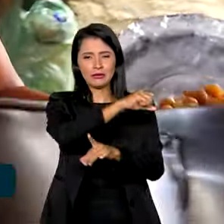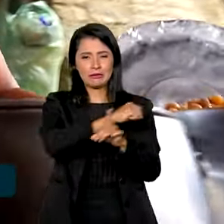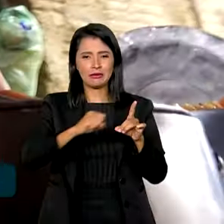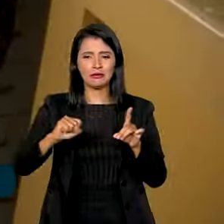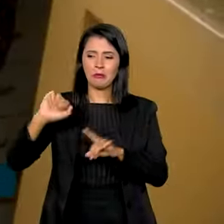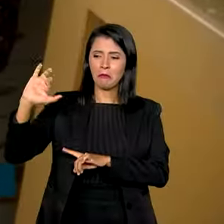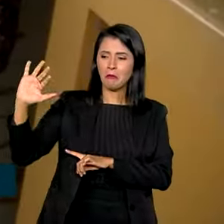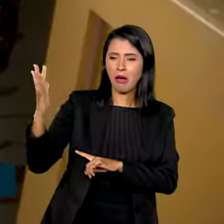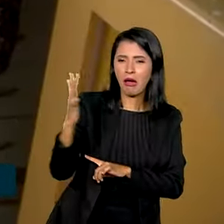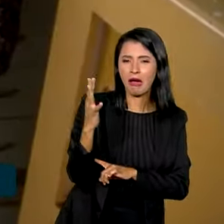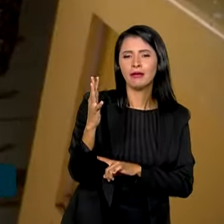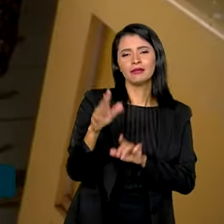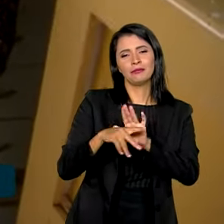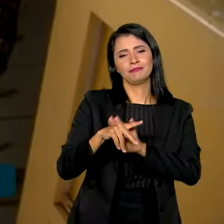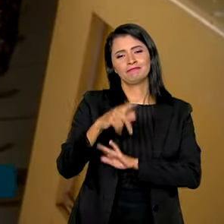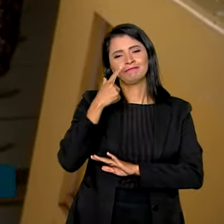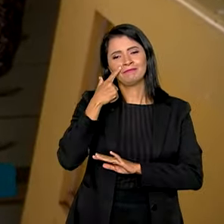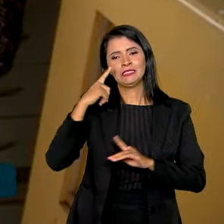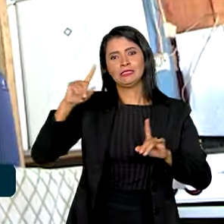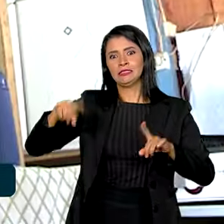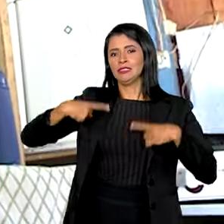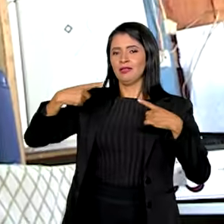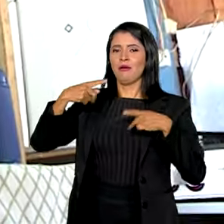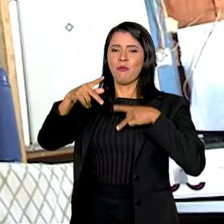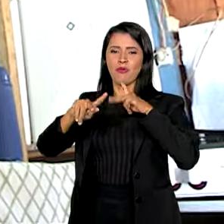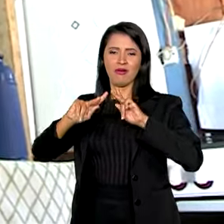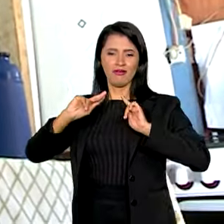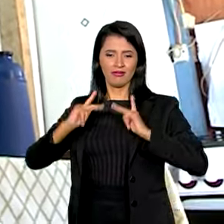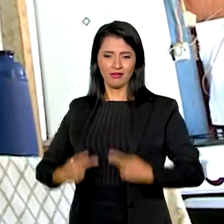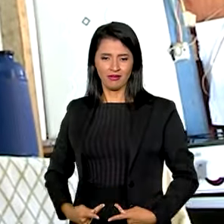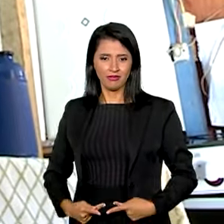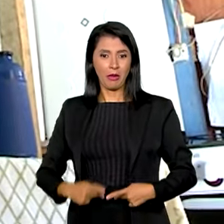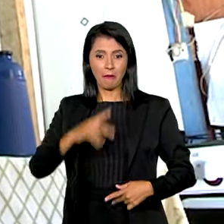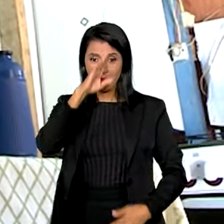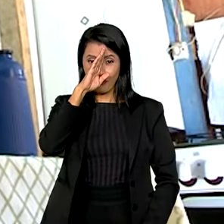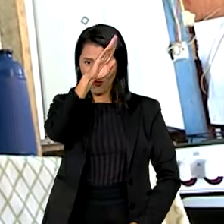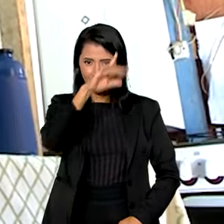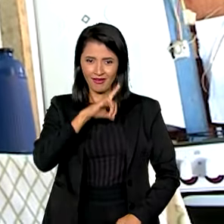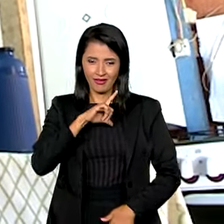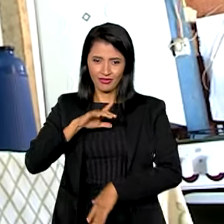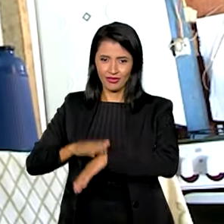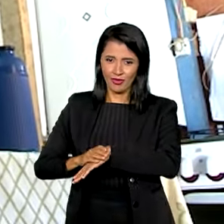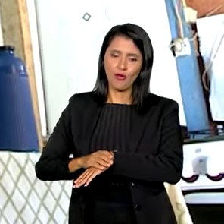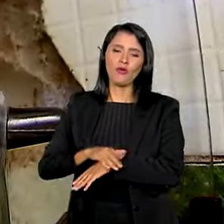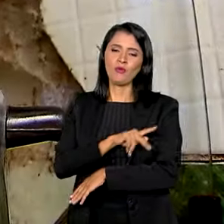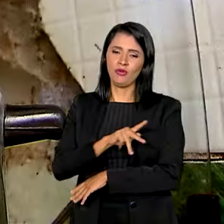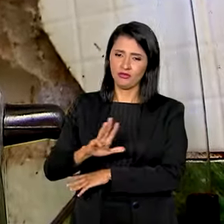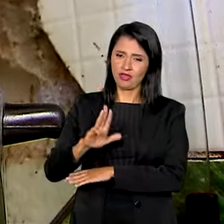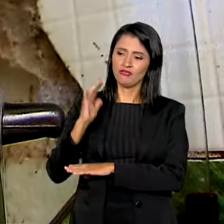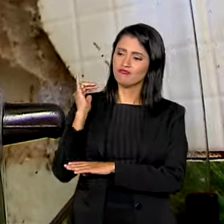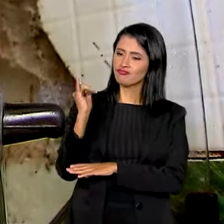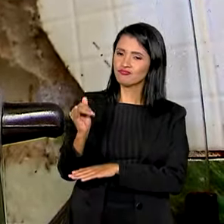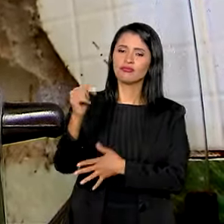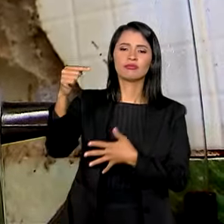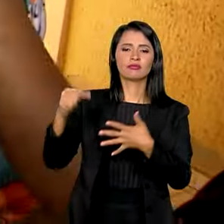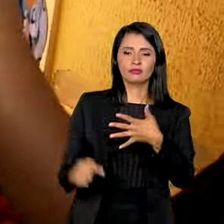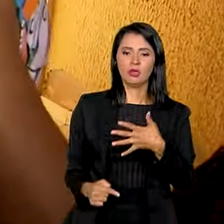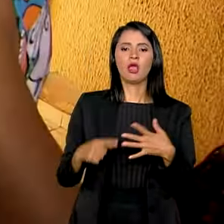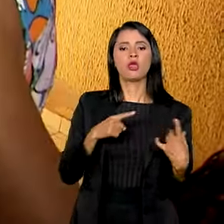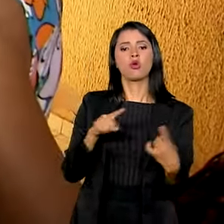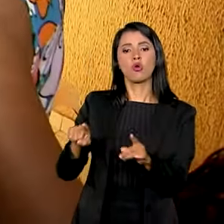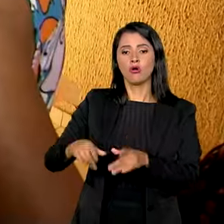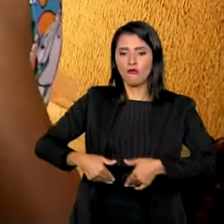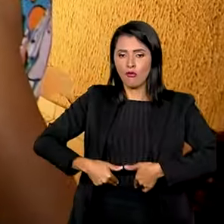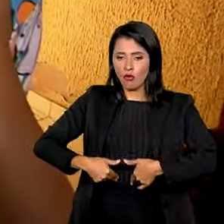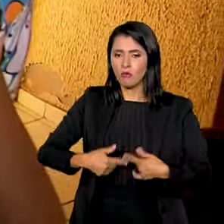ambientais da humanidade. E entre essas prioridades, anunciadas pelo presidente Lula, estão o combate à fome